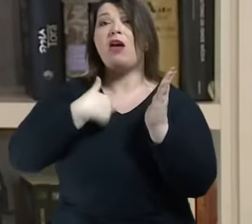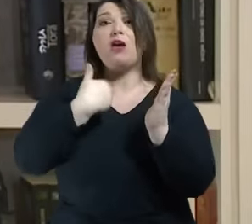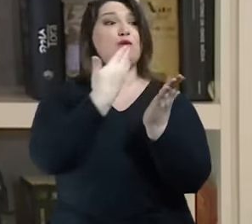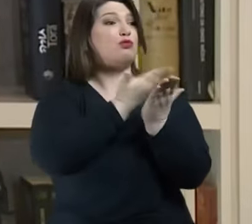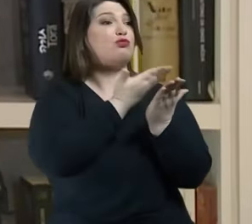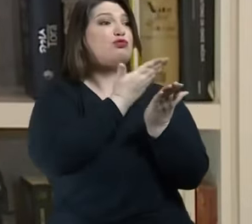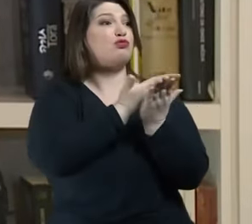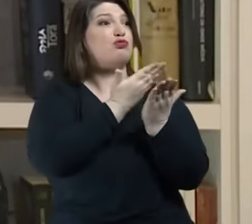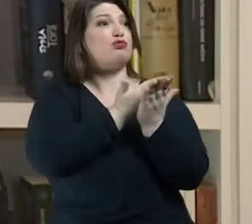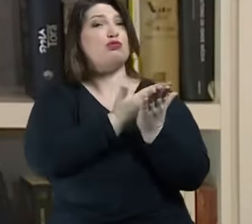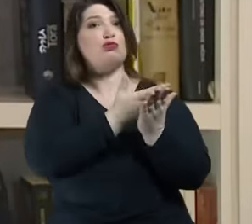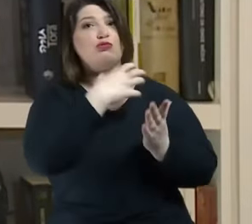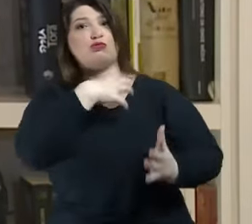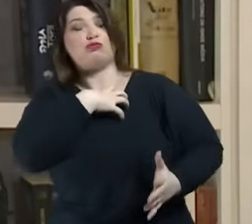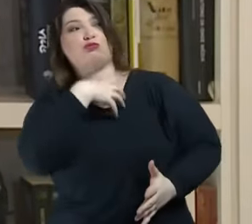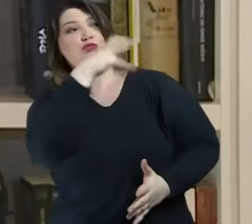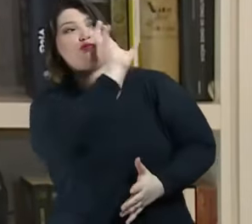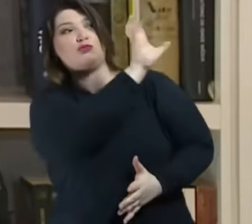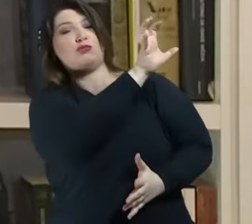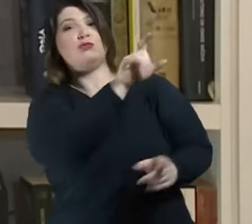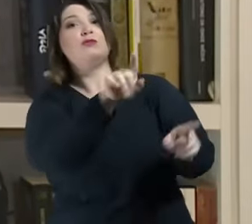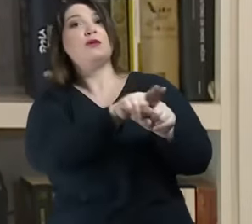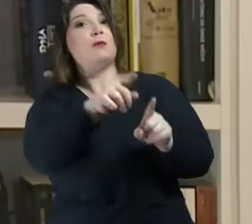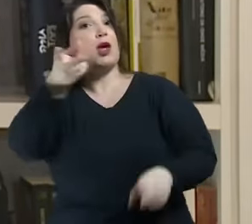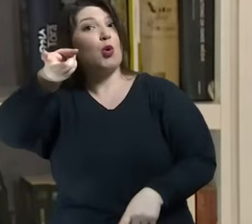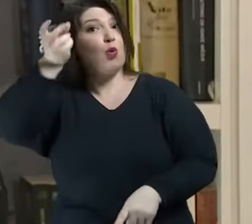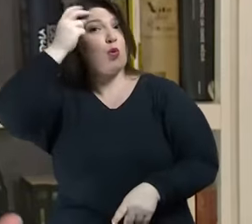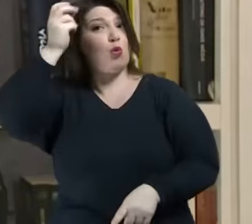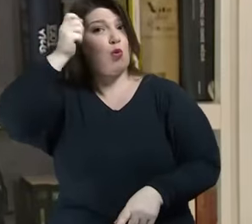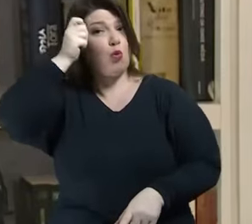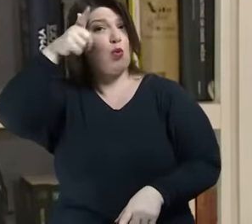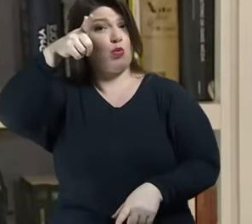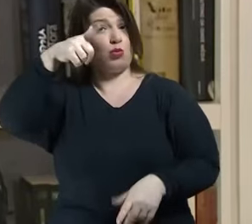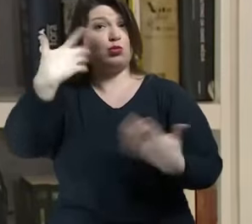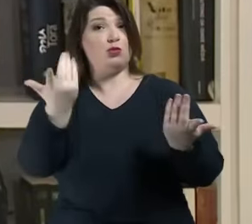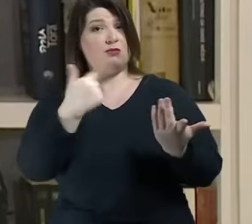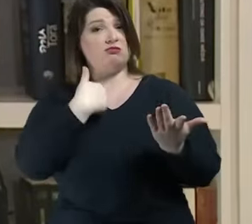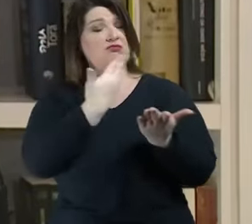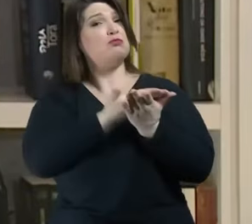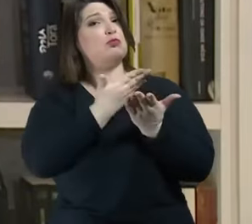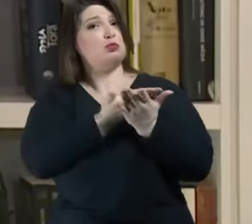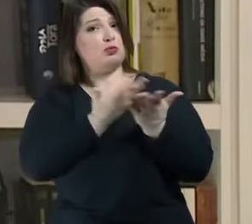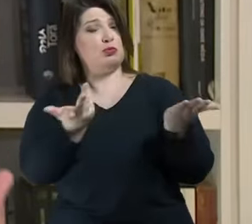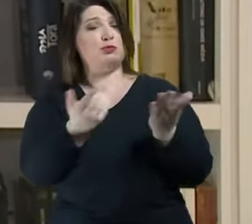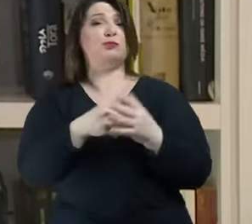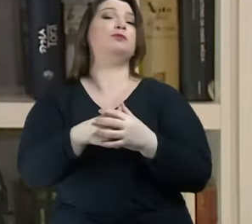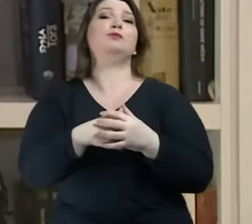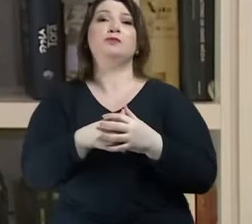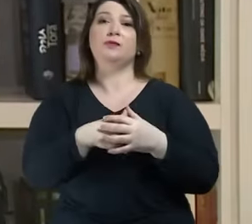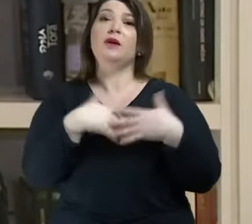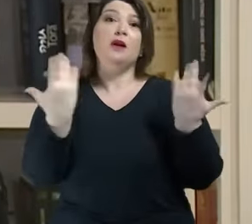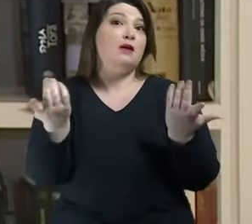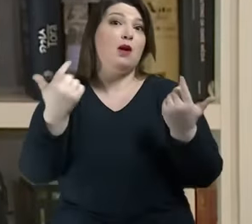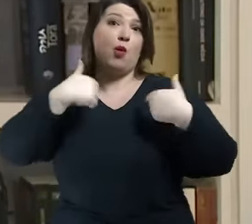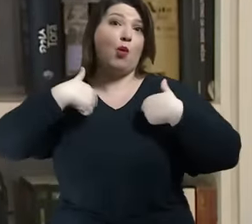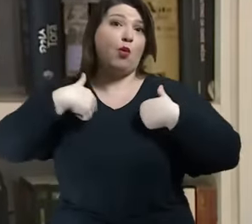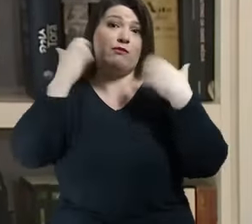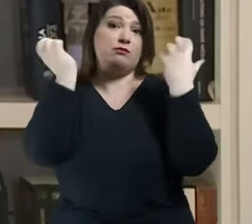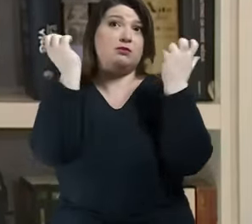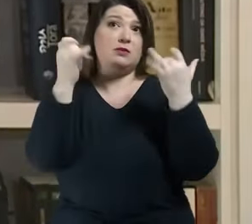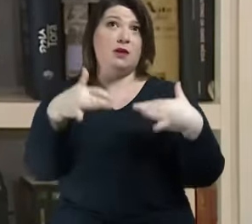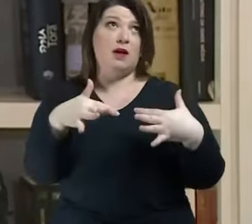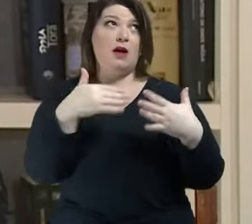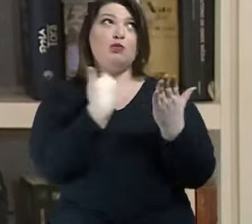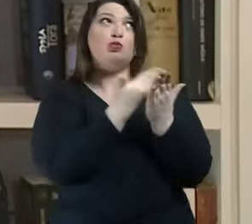e vai oferecer, através de autores muito referenciais, algum ponto para que a gente possa pensar,